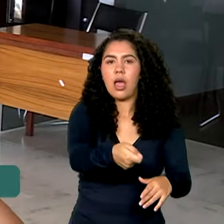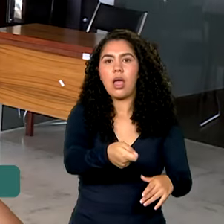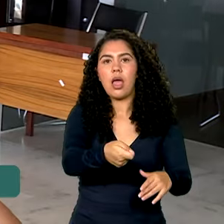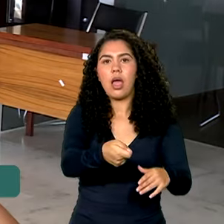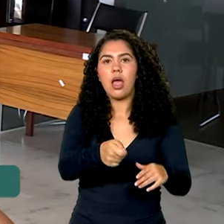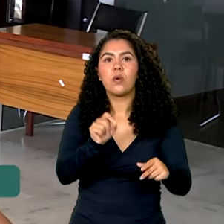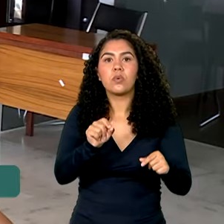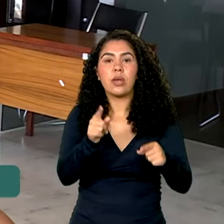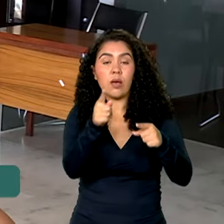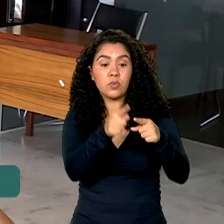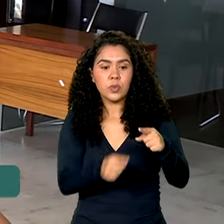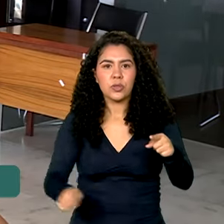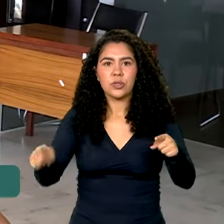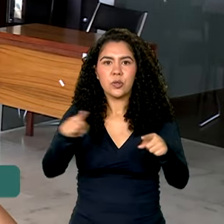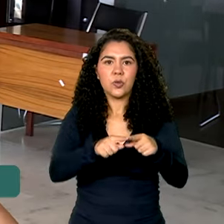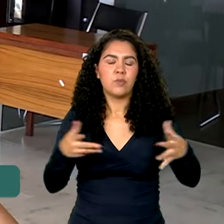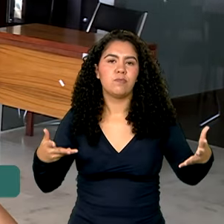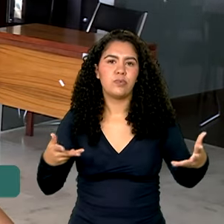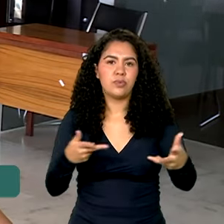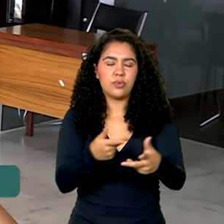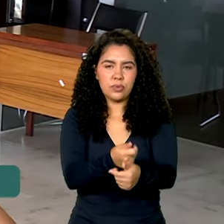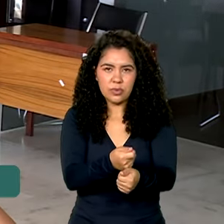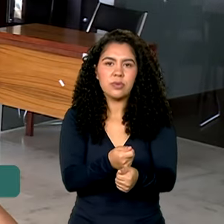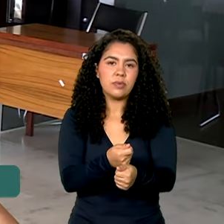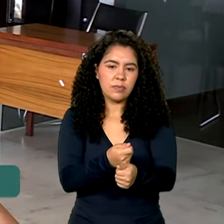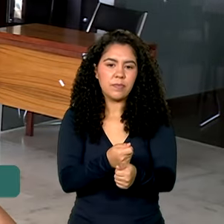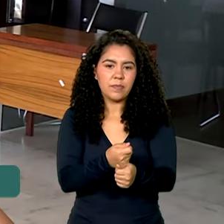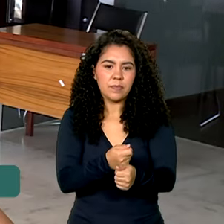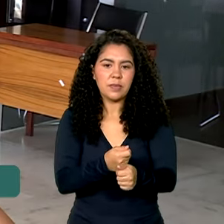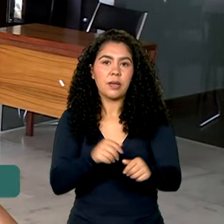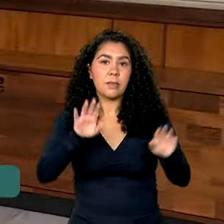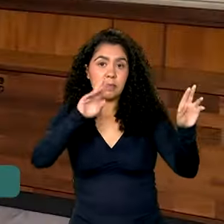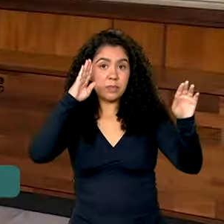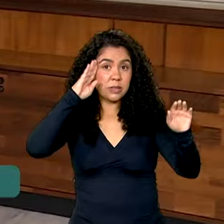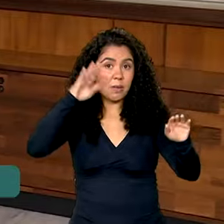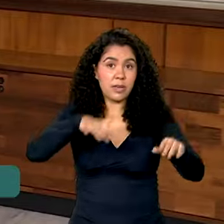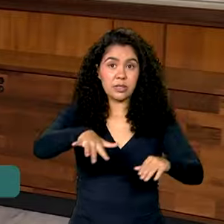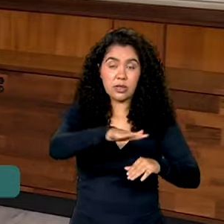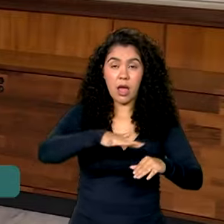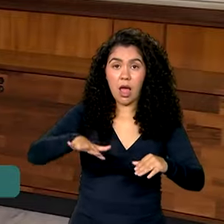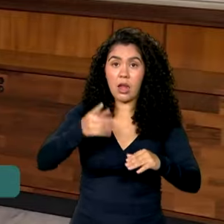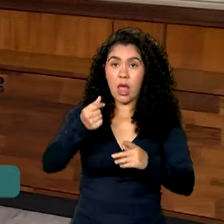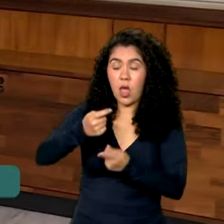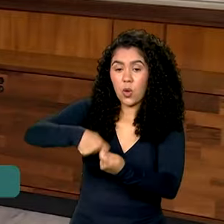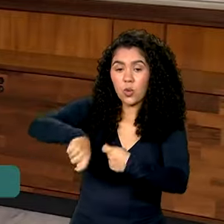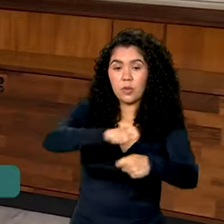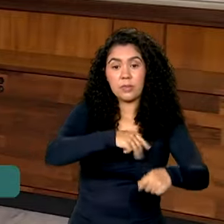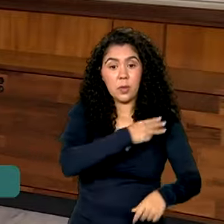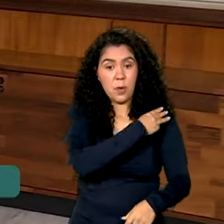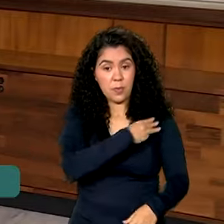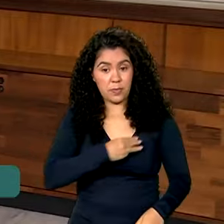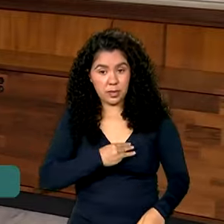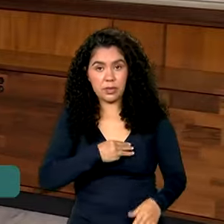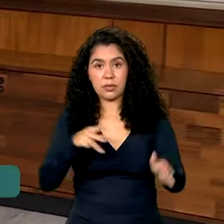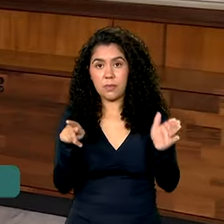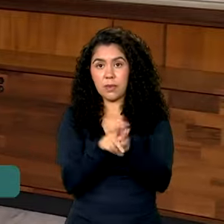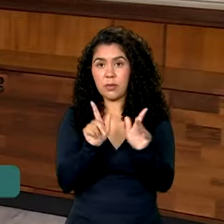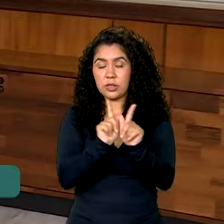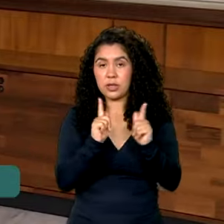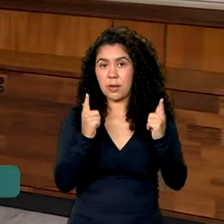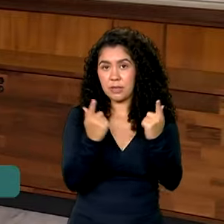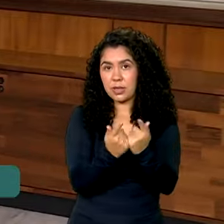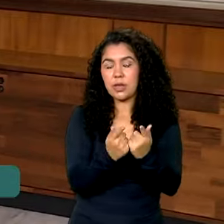virtuoso observado sob o lado da economia. O ministro do Gabinete de Segurança Institucional